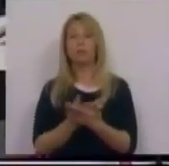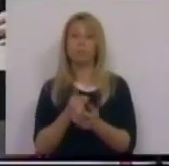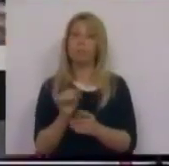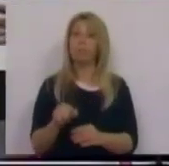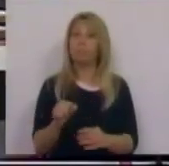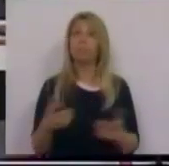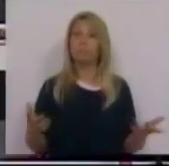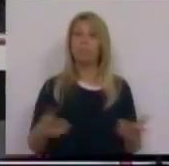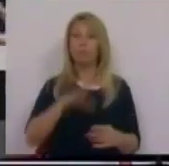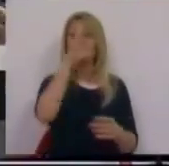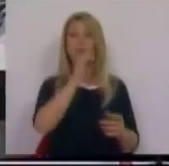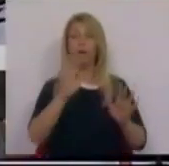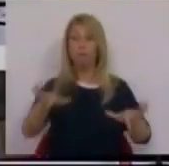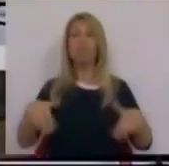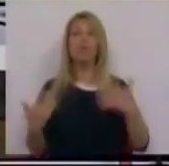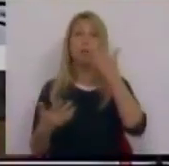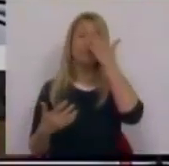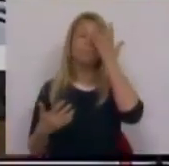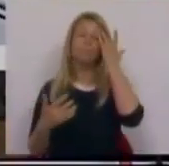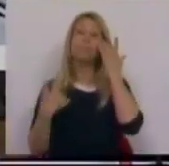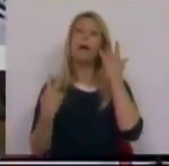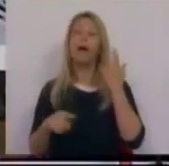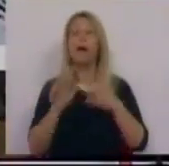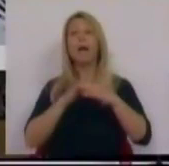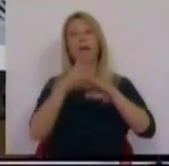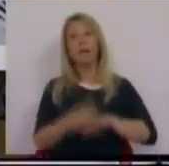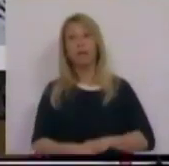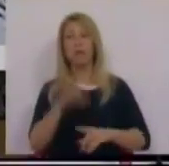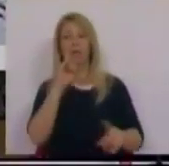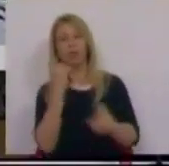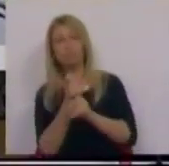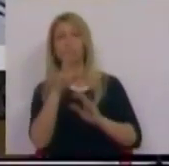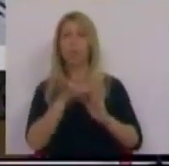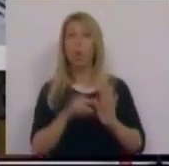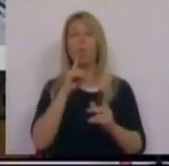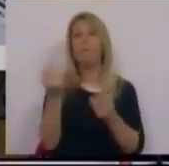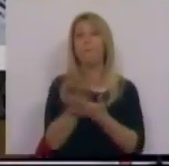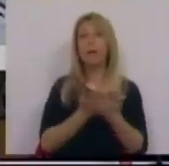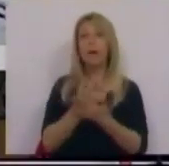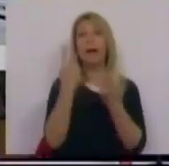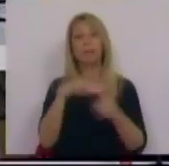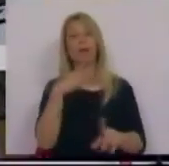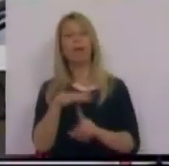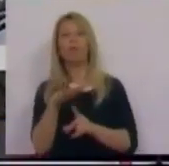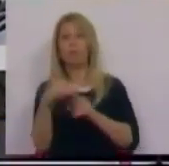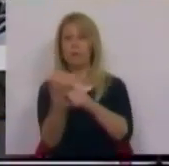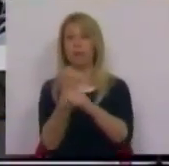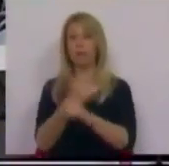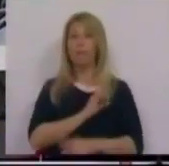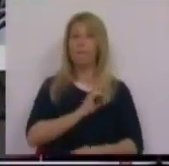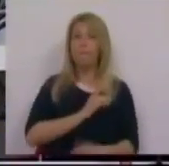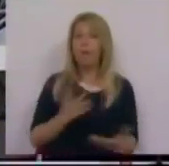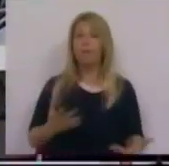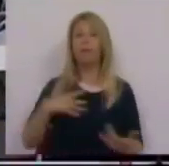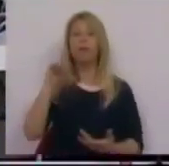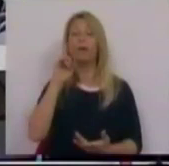que o Estado pode ter uma intervenção que regule mercados, que tenha uma influência na atividade privada e que garanta